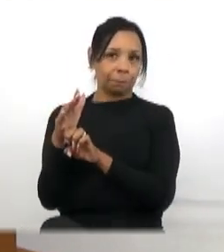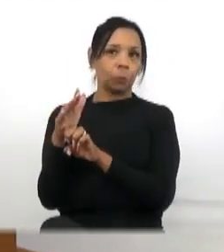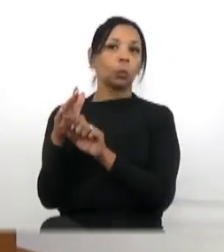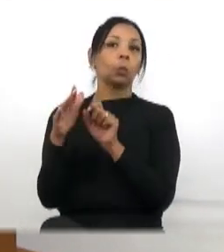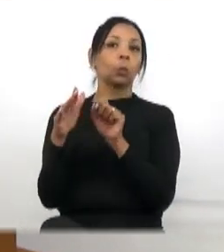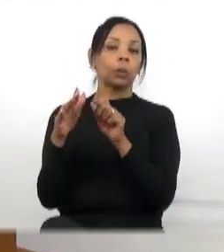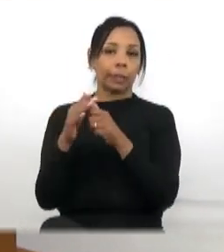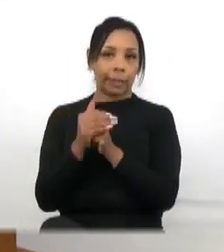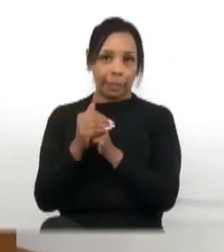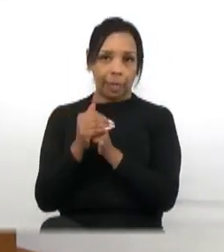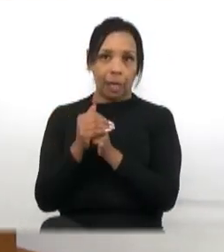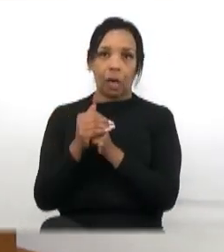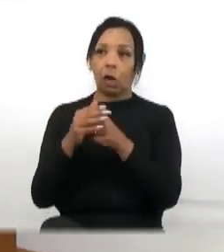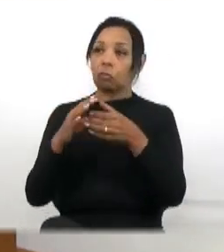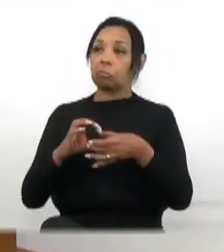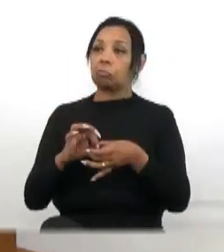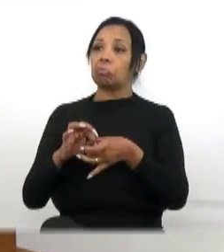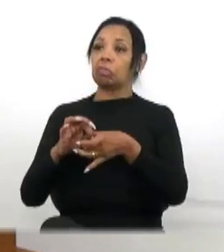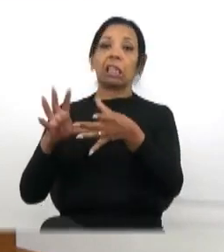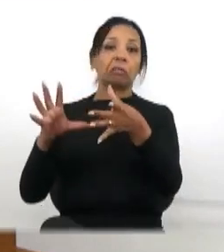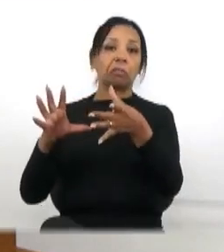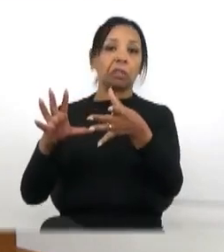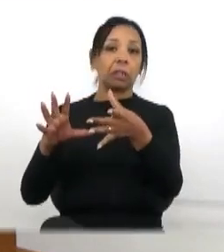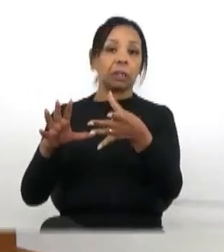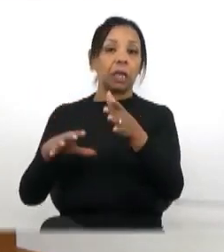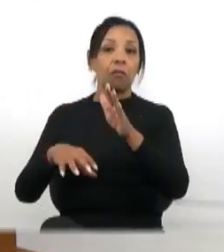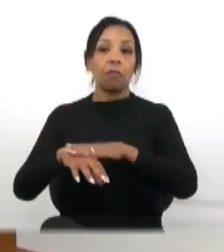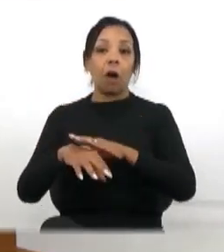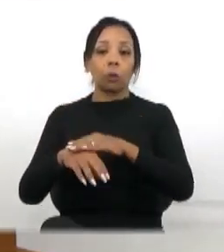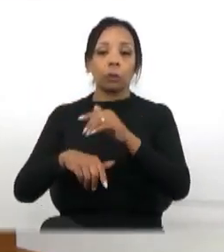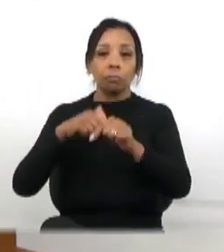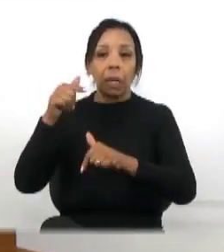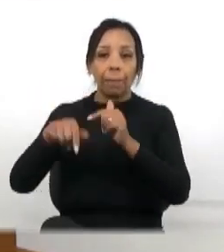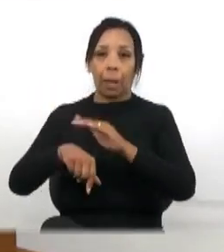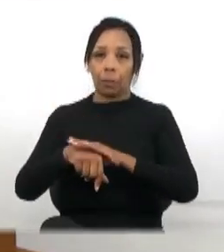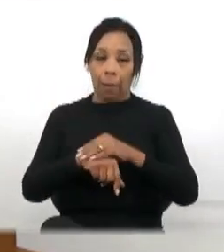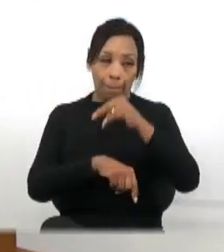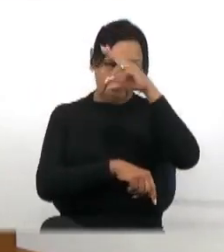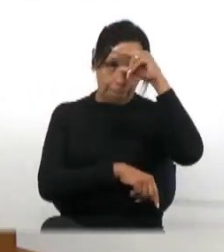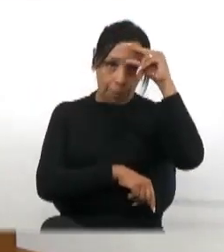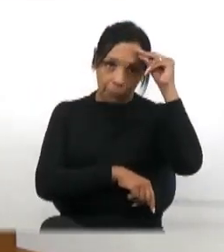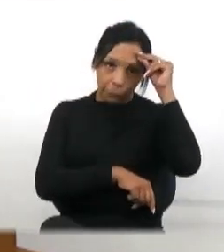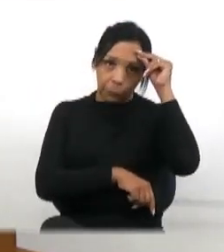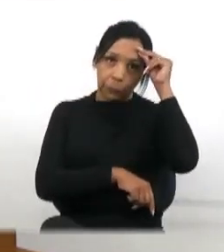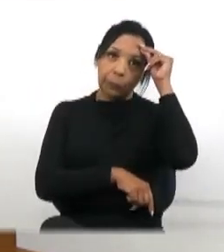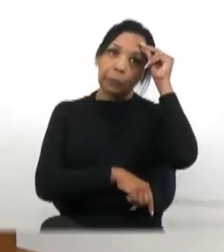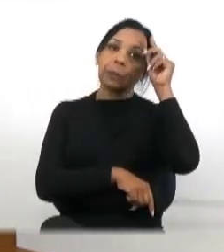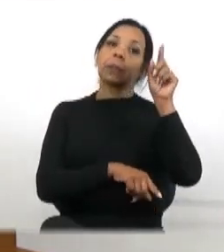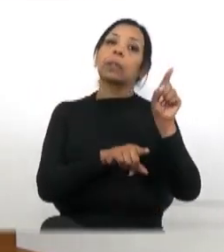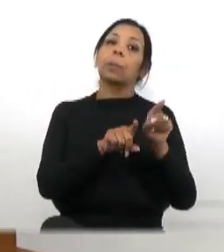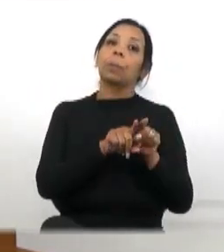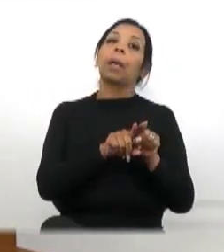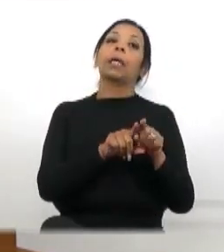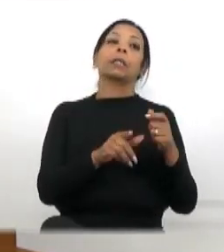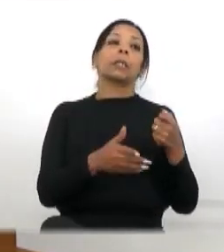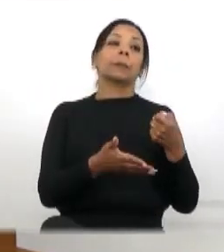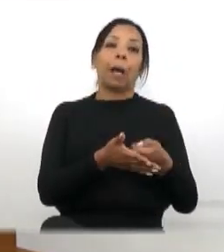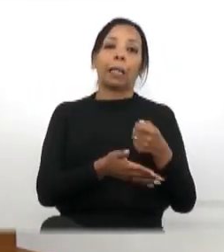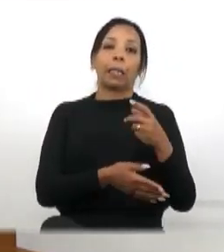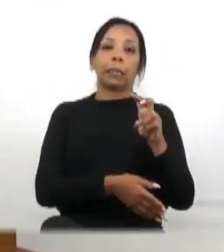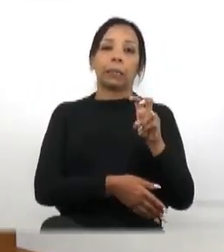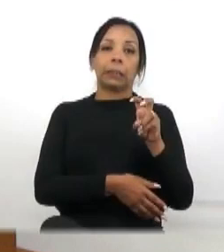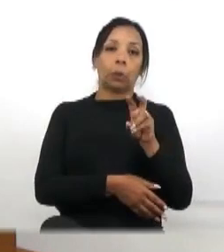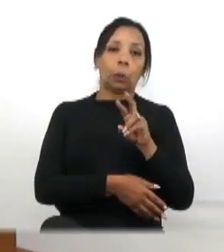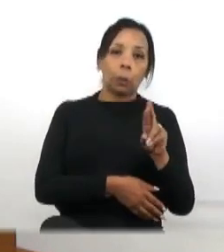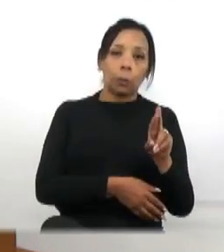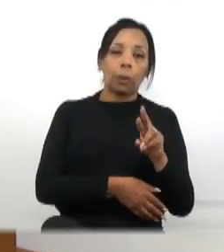empresa que não faz a parte dela. A prefeitura faz a dela. Cada pessoa que passa na catraca, prefeitura dá cinco, seis reais lá, que soma mais de